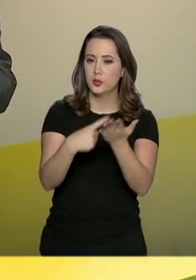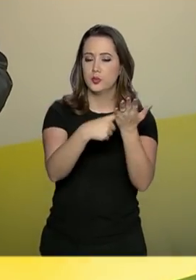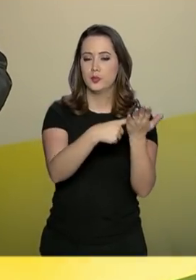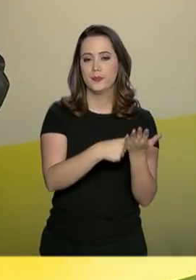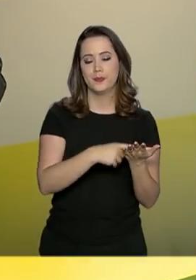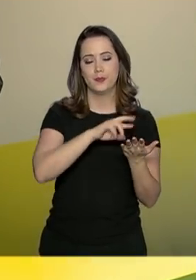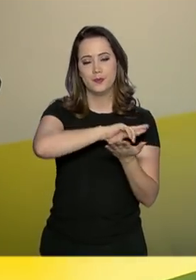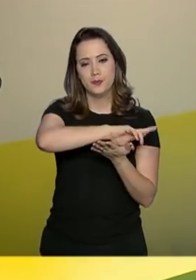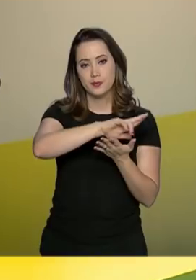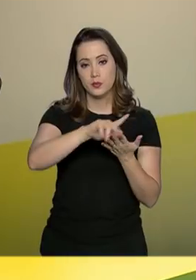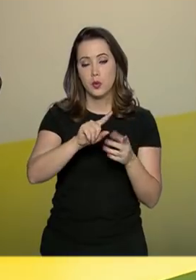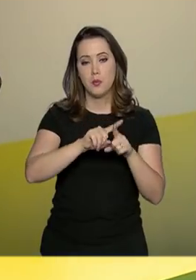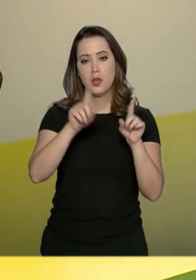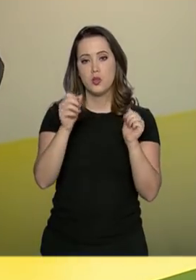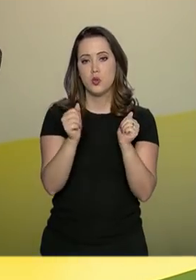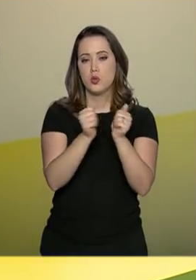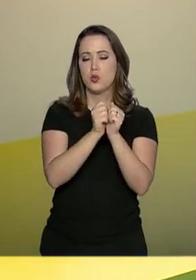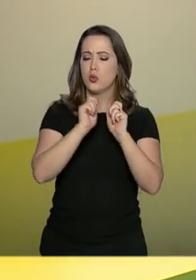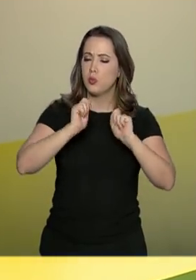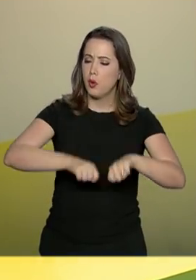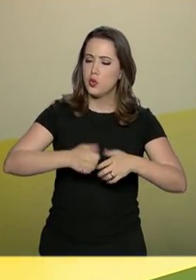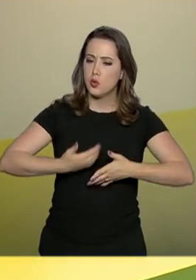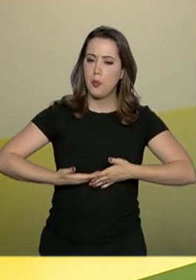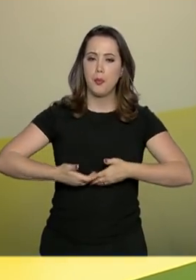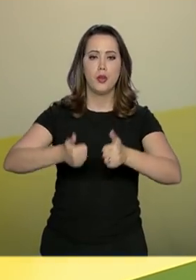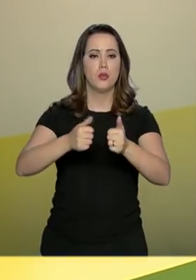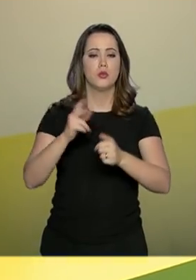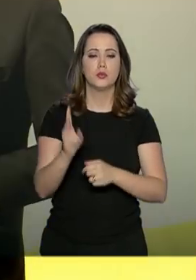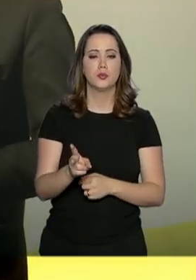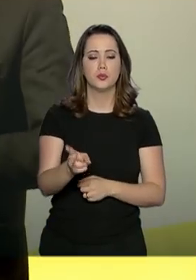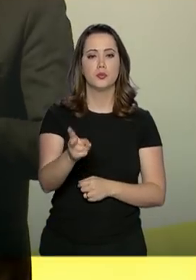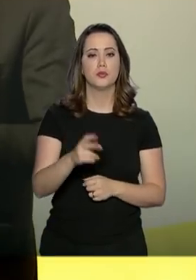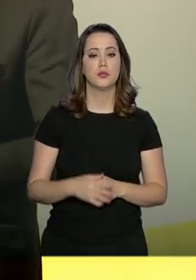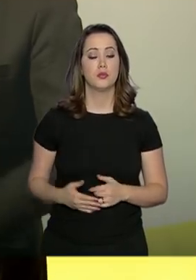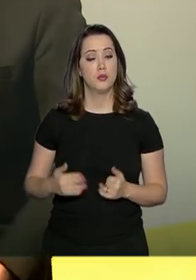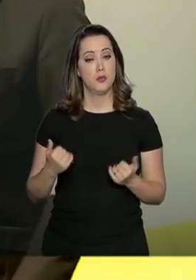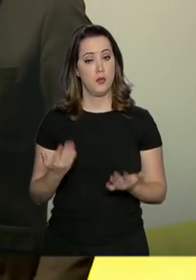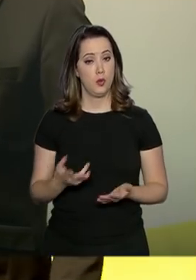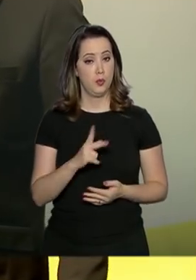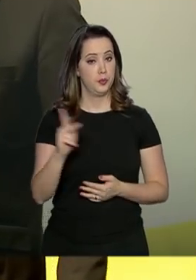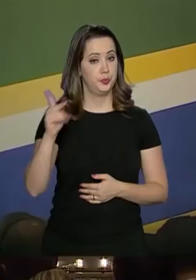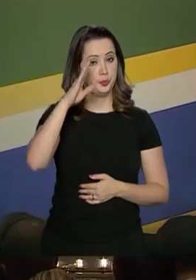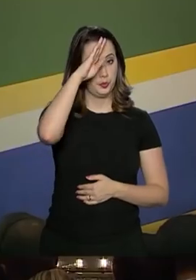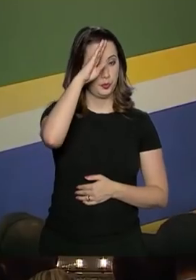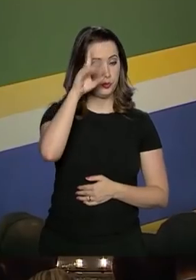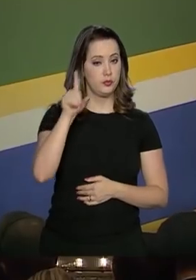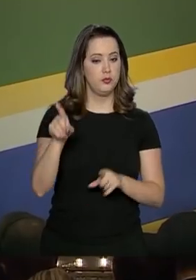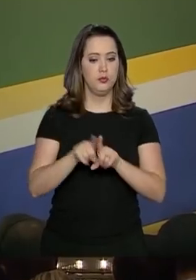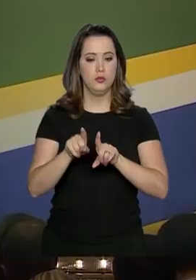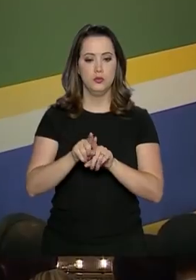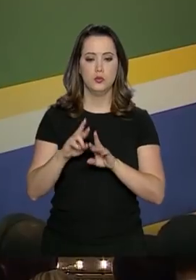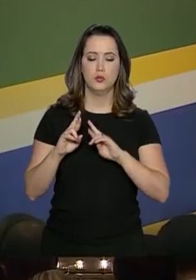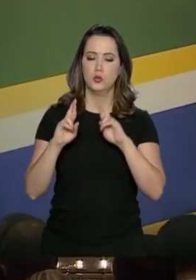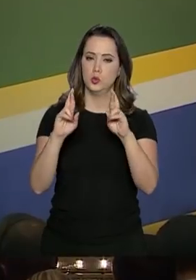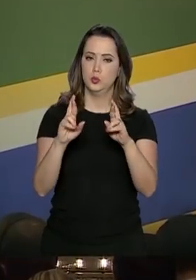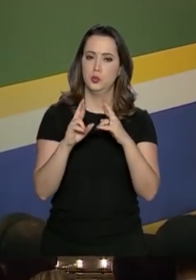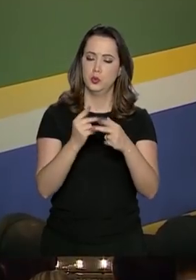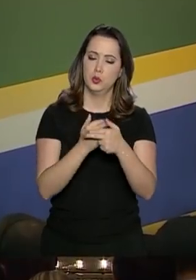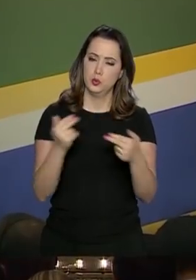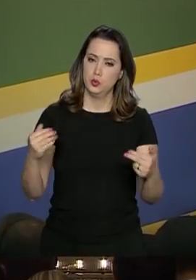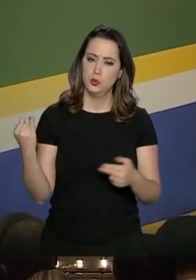grandes feitos, mas juntos poderão melhorar ainda mais. O presidente Jair Bolsonaro também espera negócios